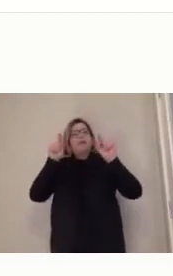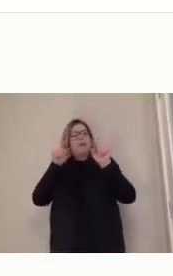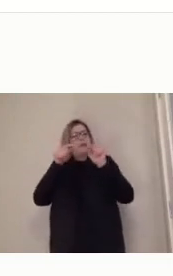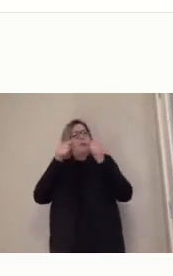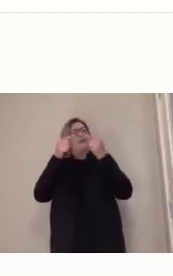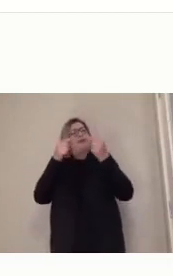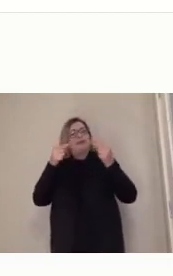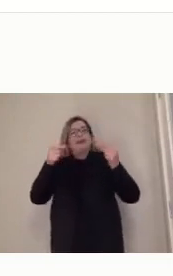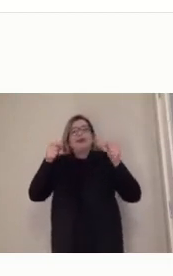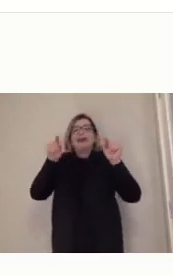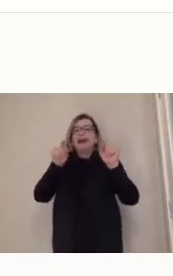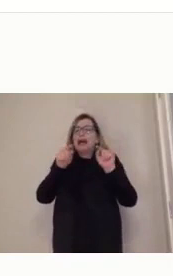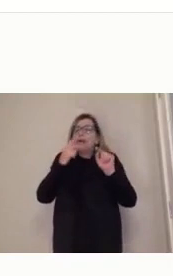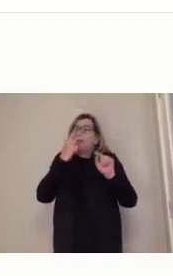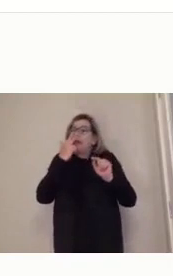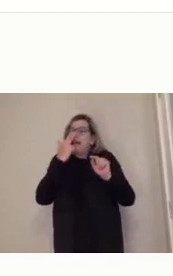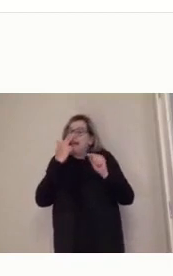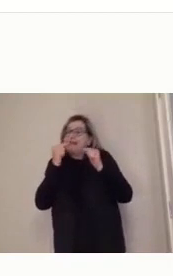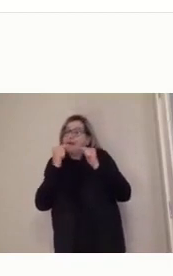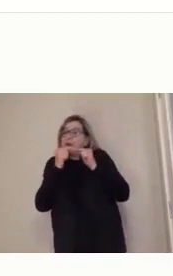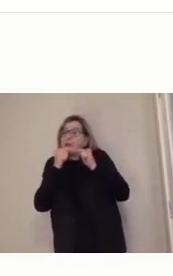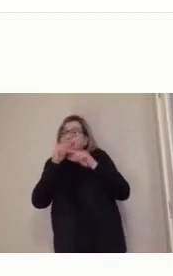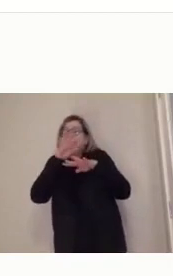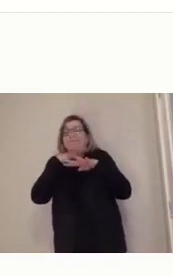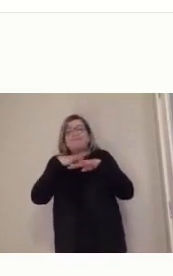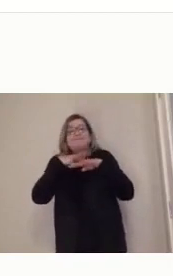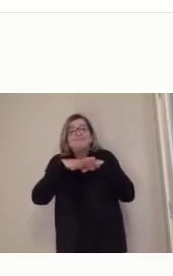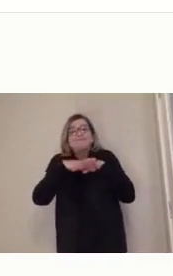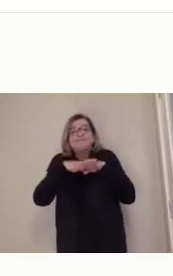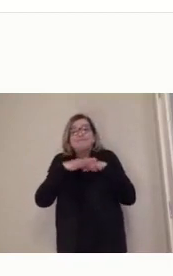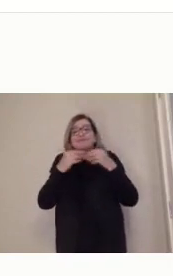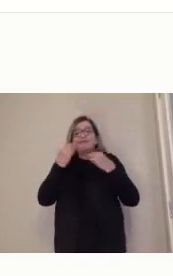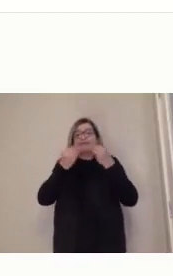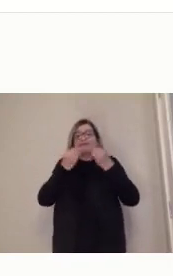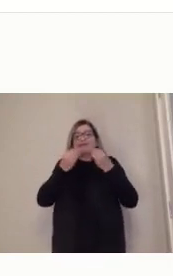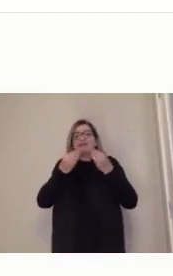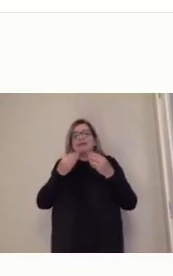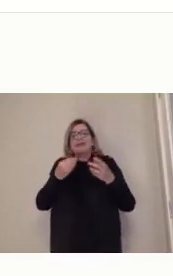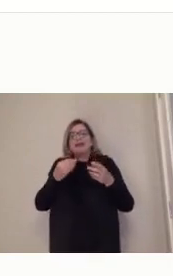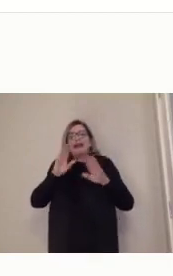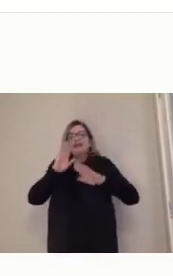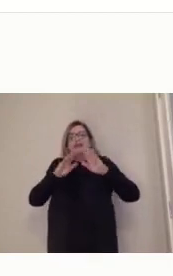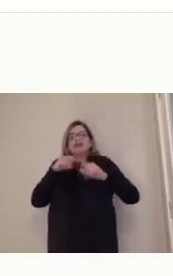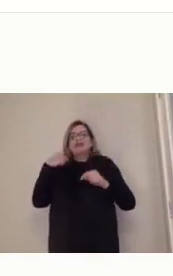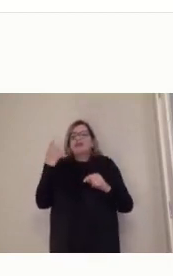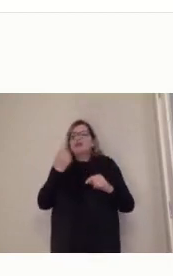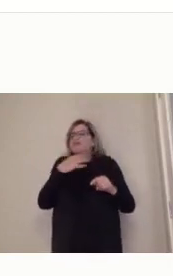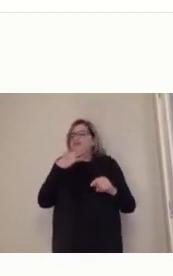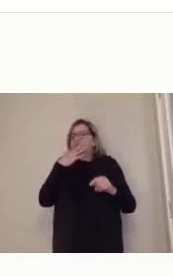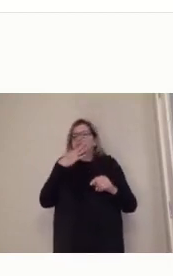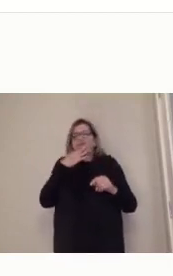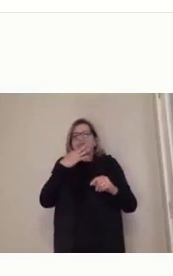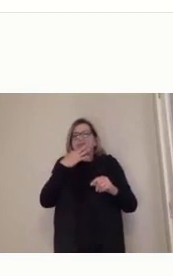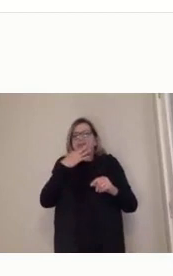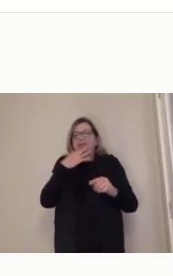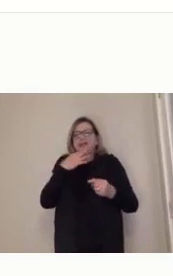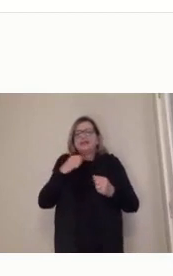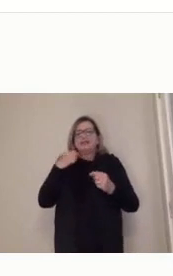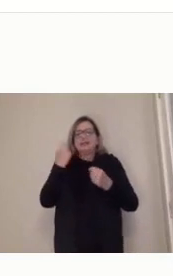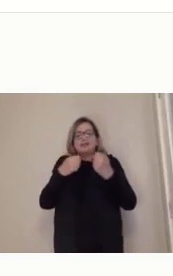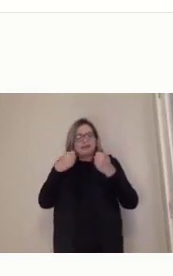matemática, uma relação entre elas, que muitas vezes a gente não conhece, e a gente vê falar sempre que o conhecimento, ele deve ser